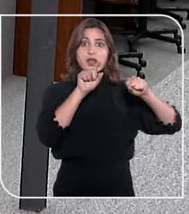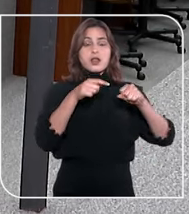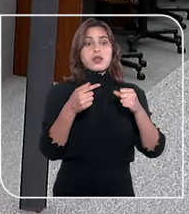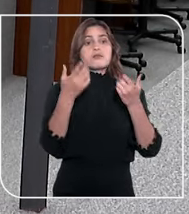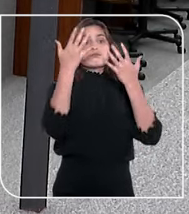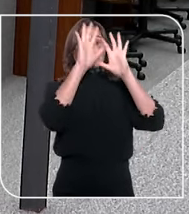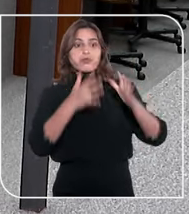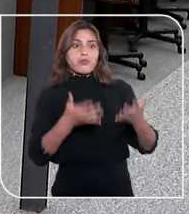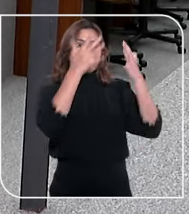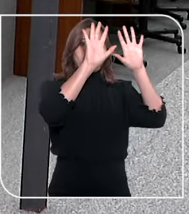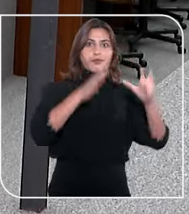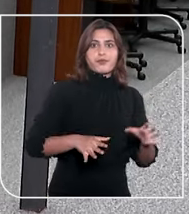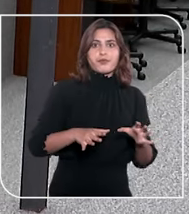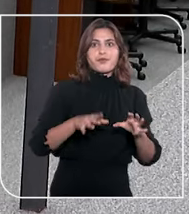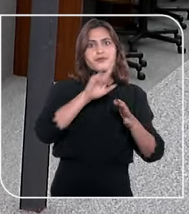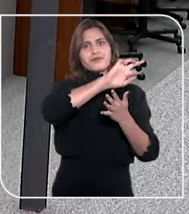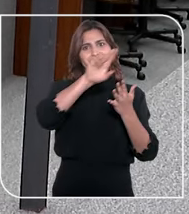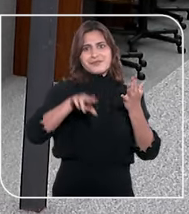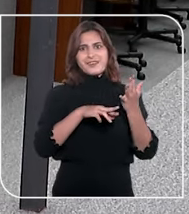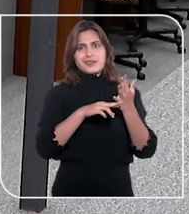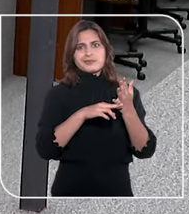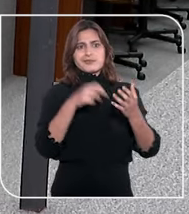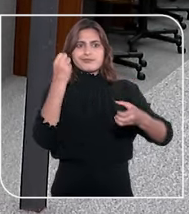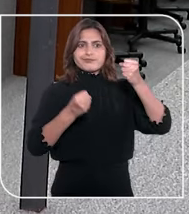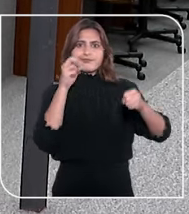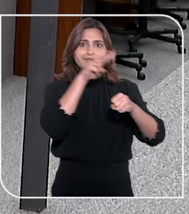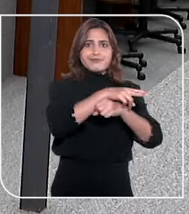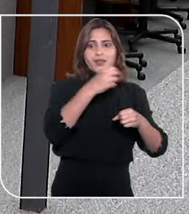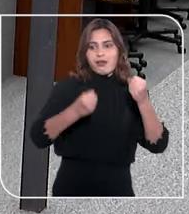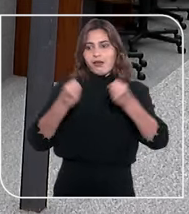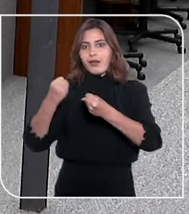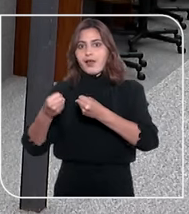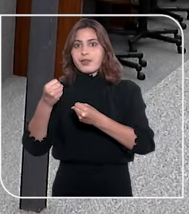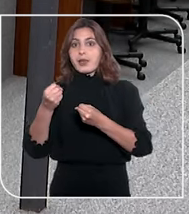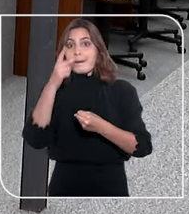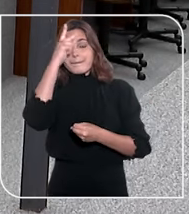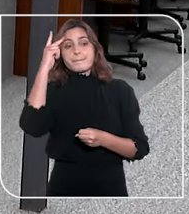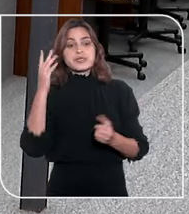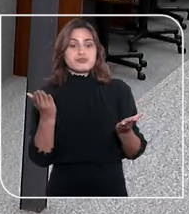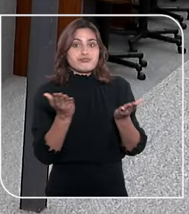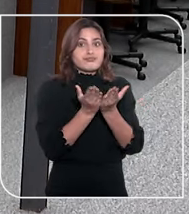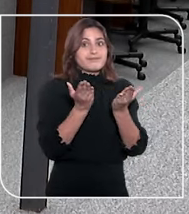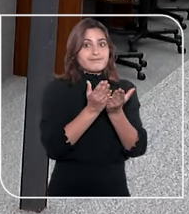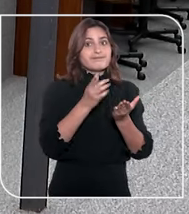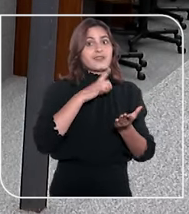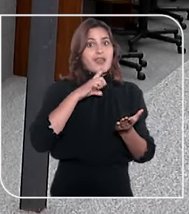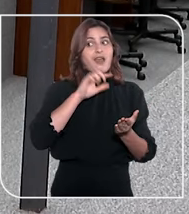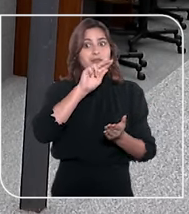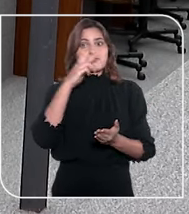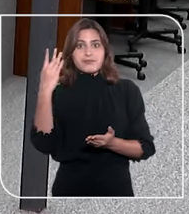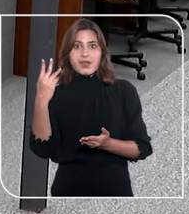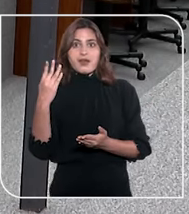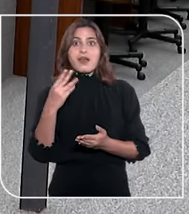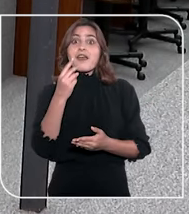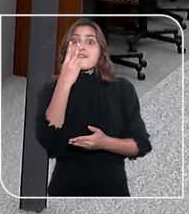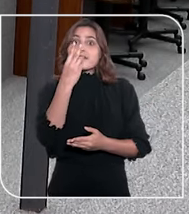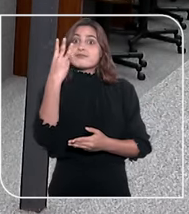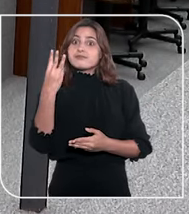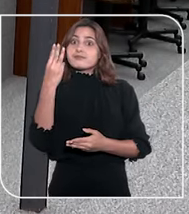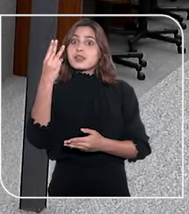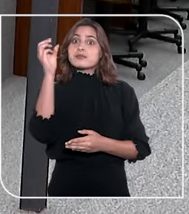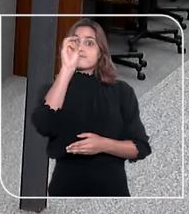mais de 23 milhões de reais pela derrubada de casarões do patrimônio cultural de Belo Horizonte, a fim de construir